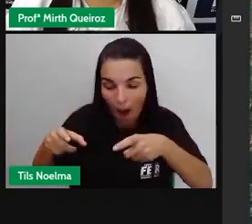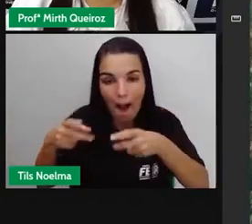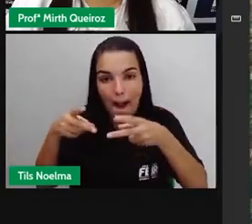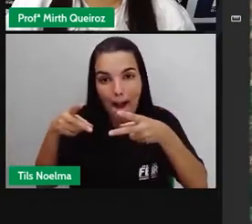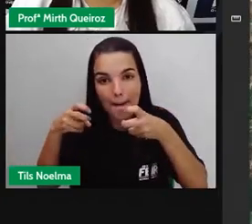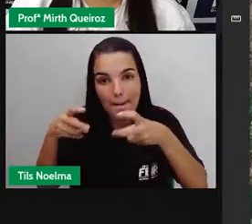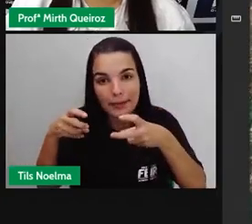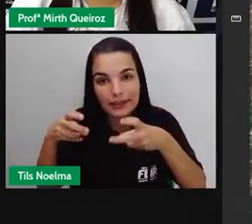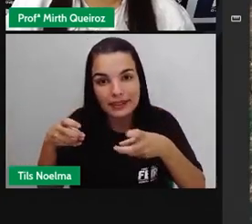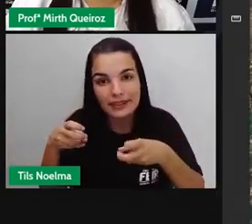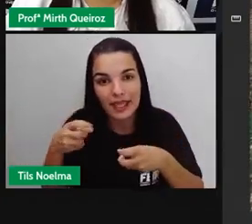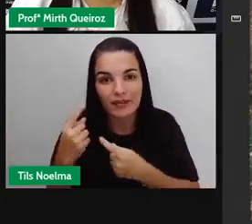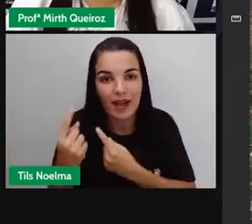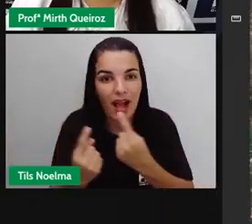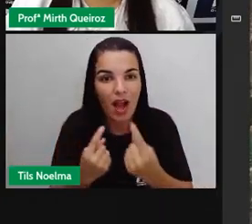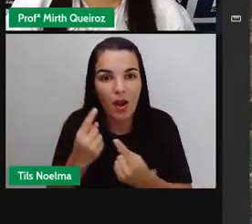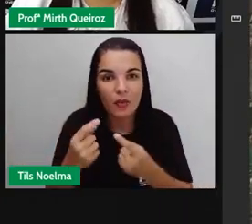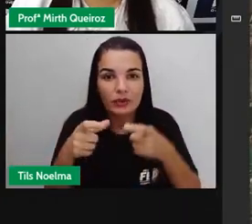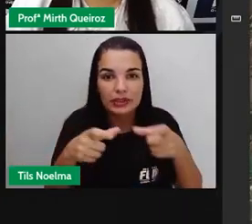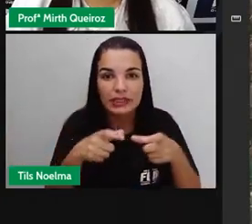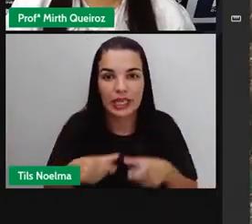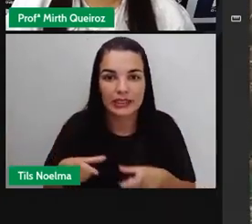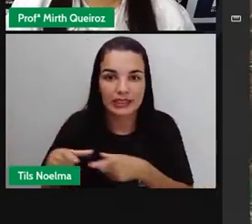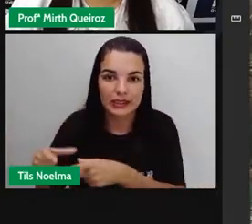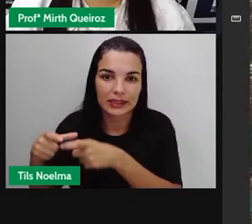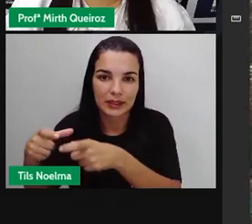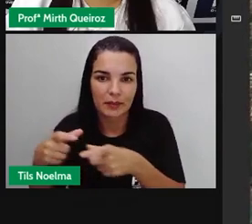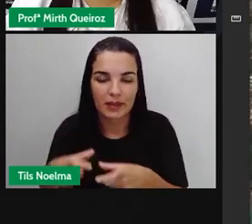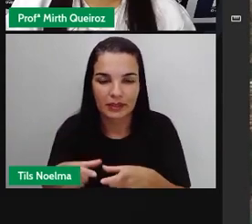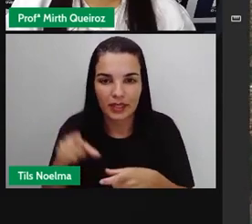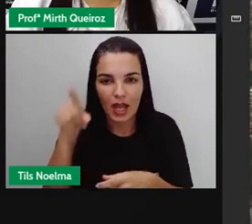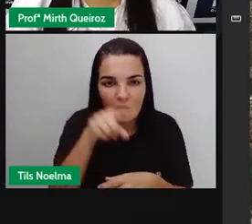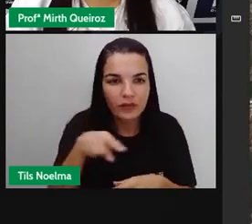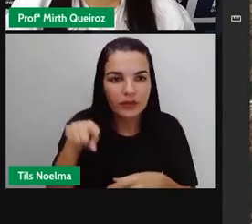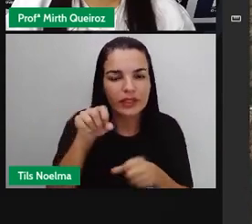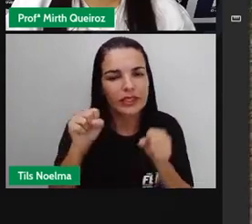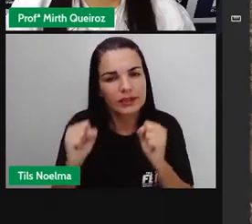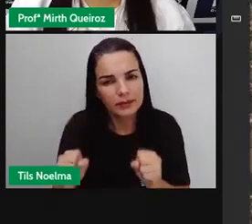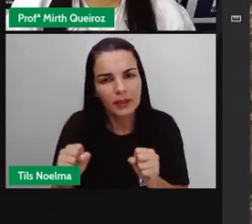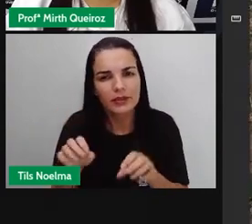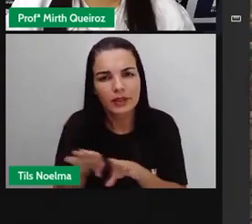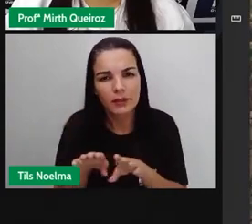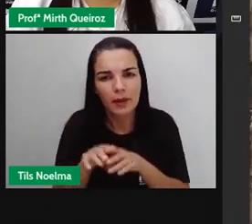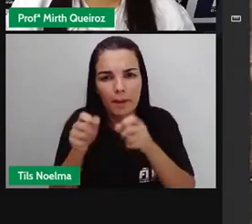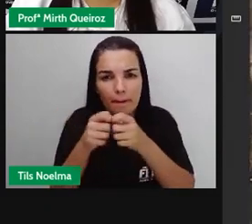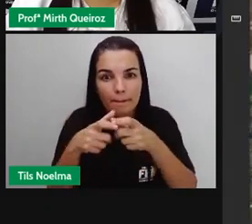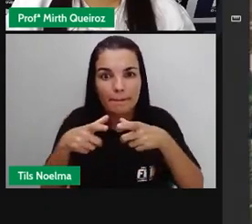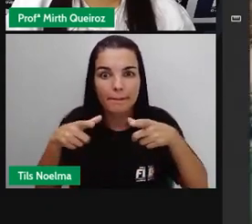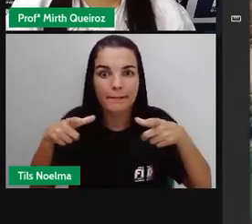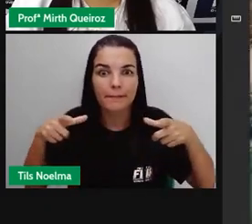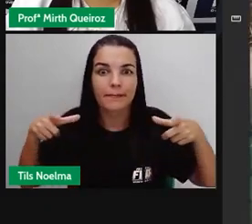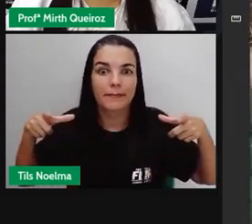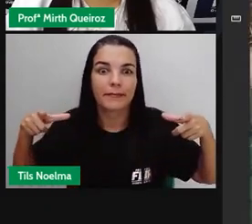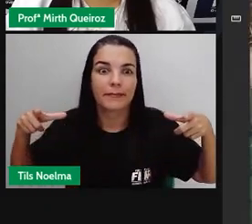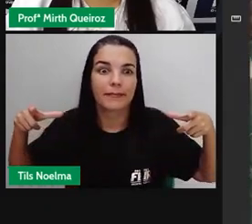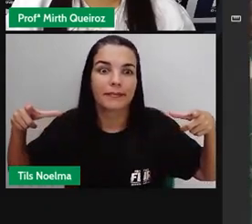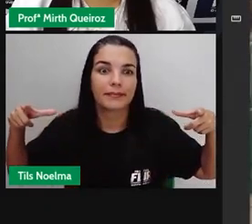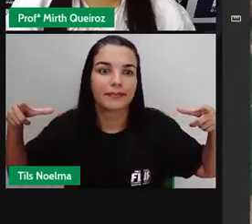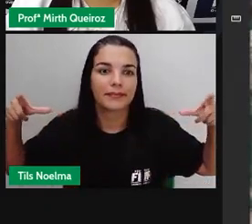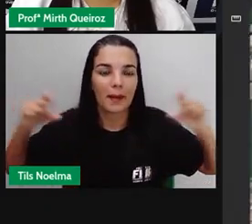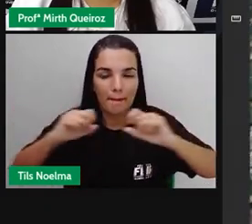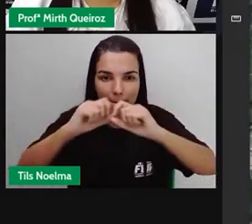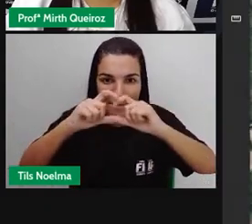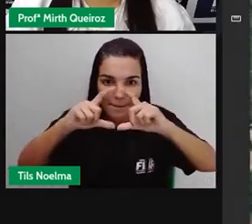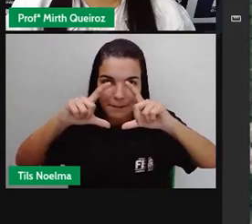alguns espaços ali. E você pode ir ampliando, ó. Você pode ir ampliando